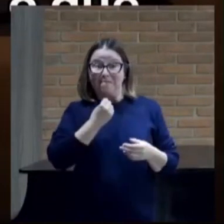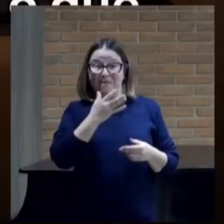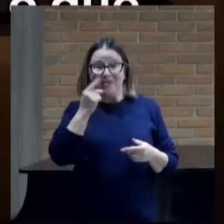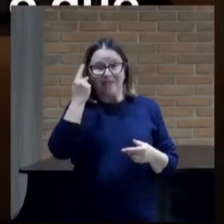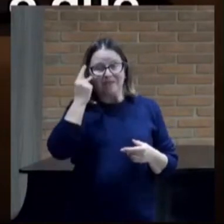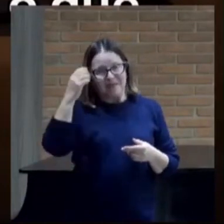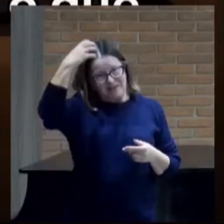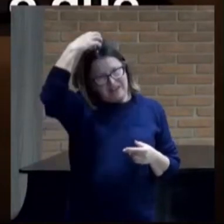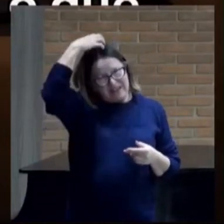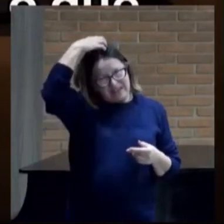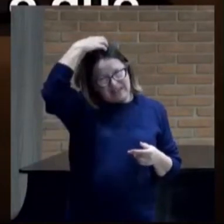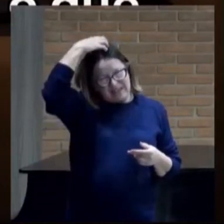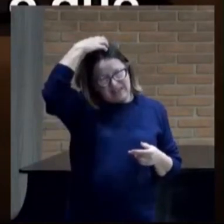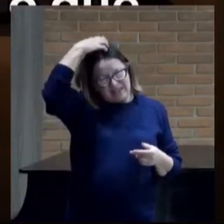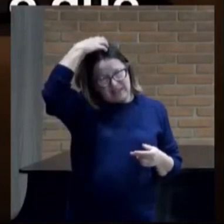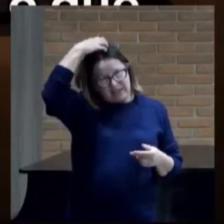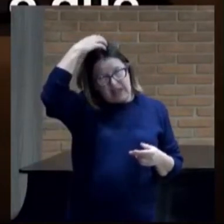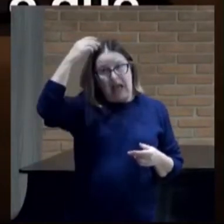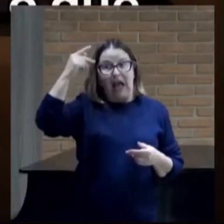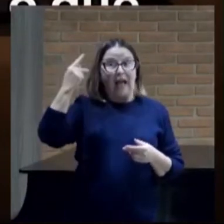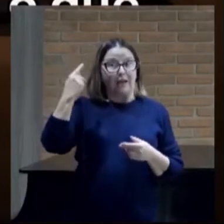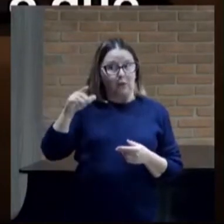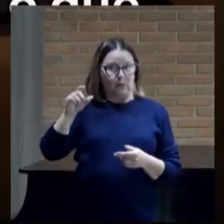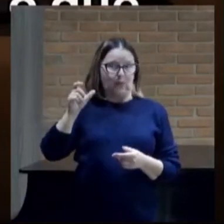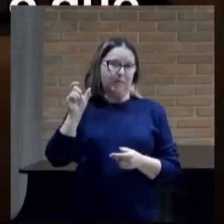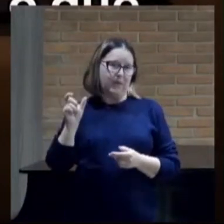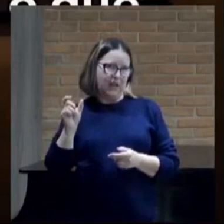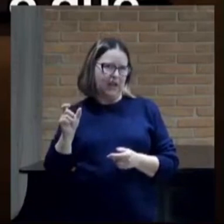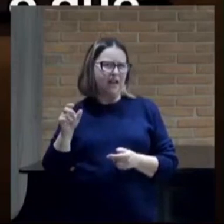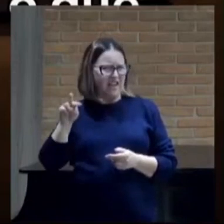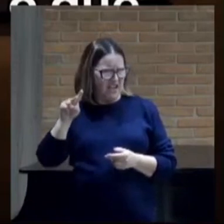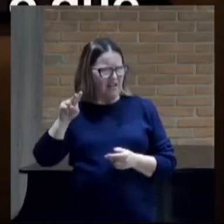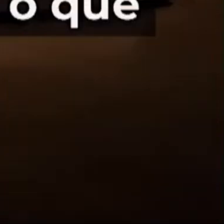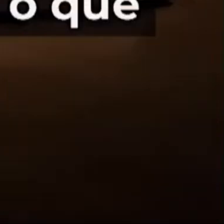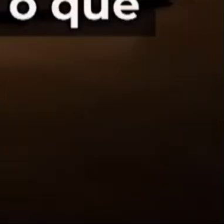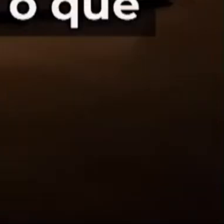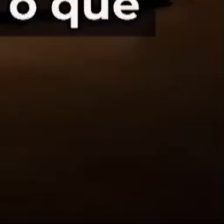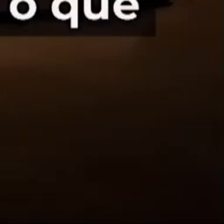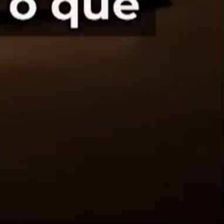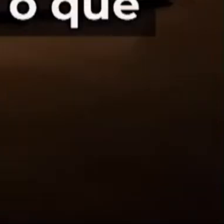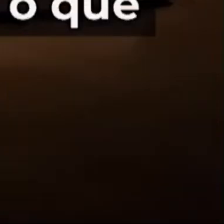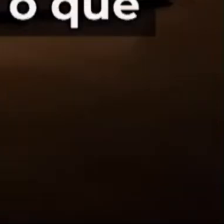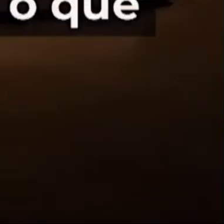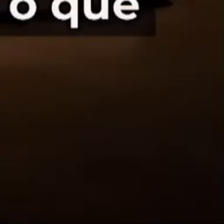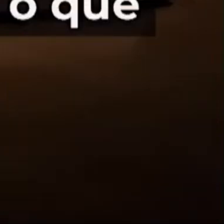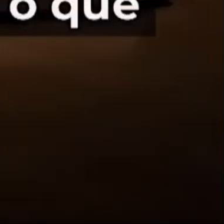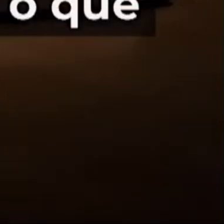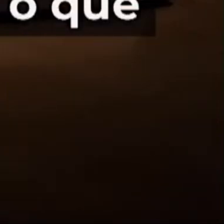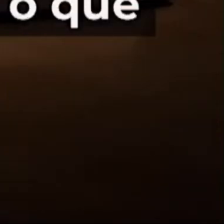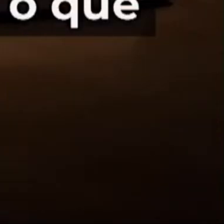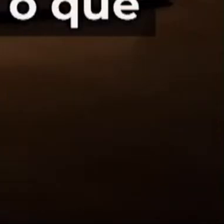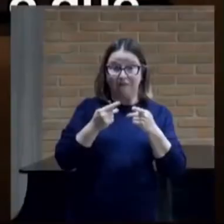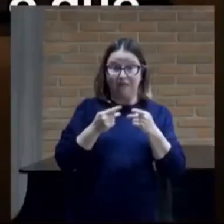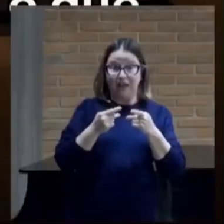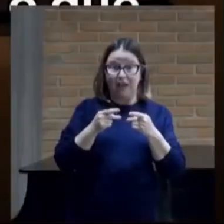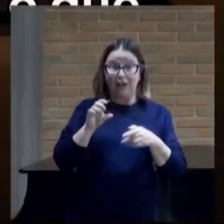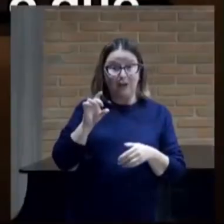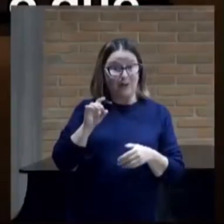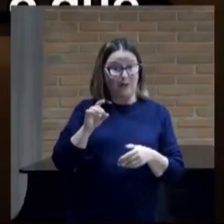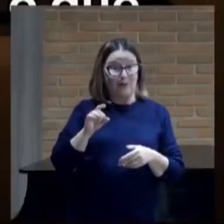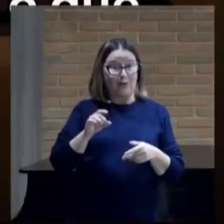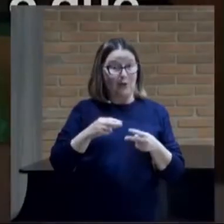rei. Seja, pois, a tua palavra como a palavra de um deles e fala o que é bom.